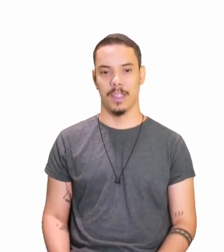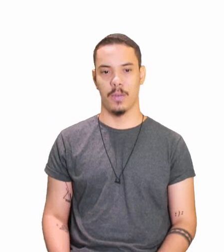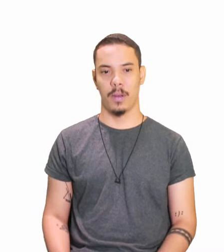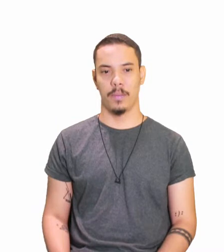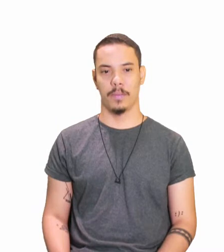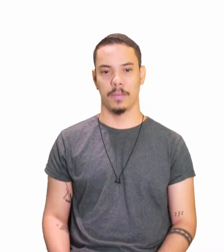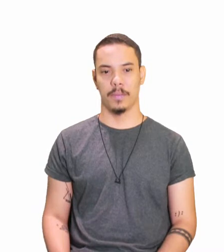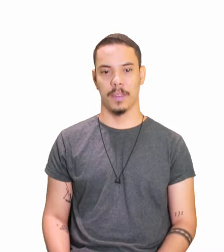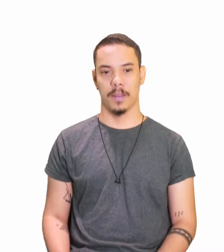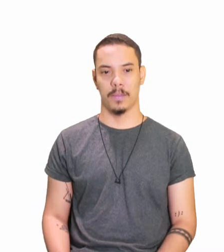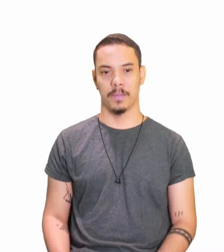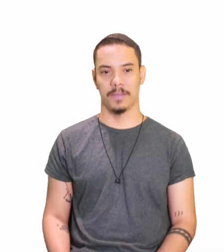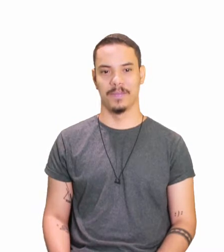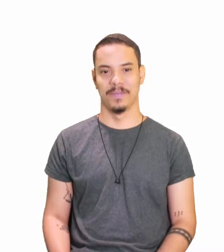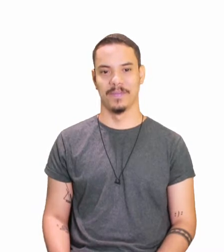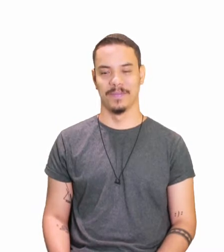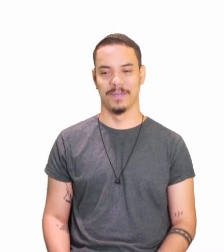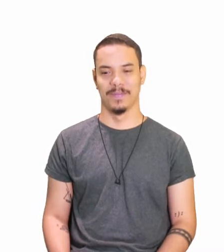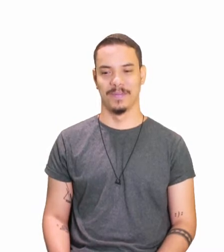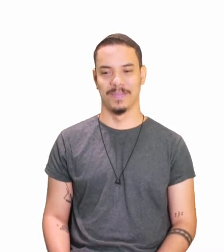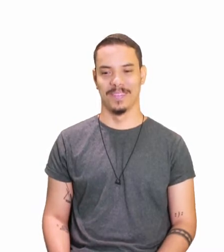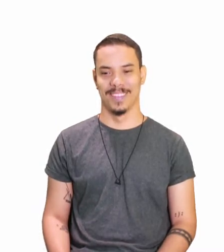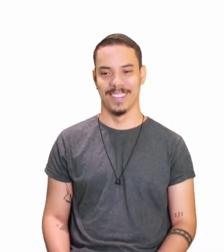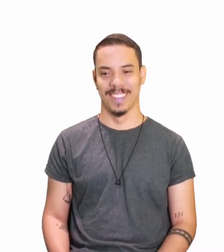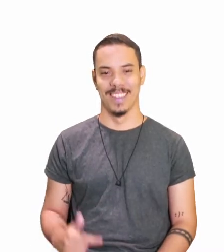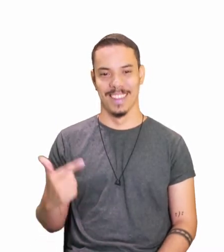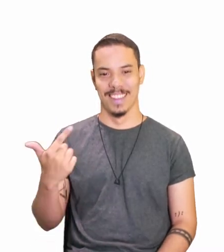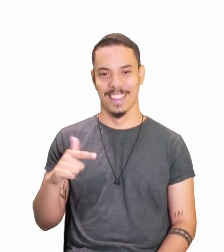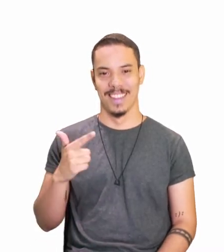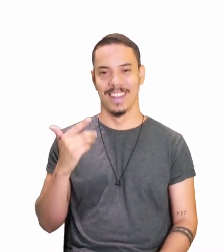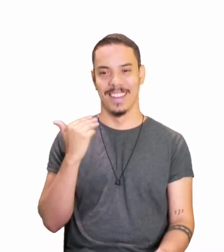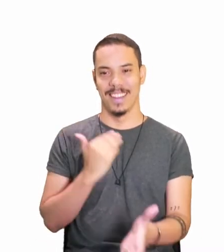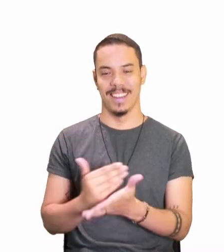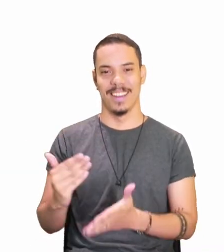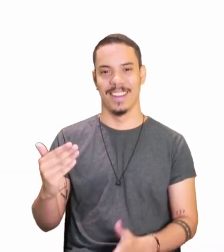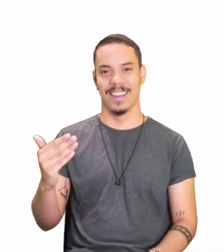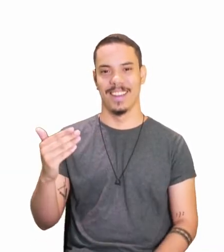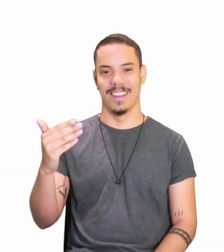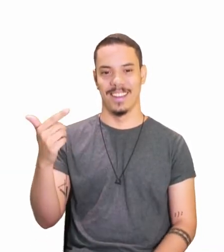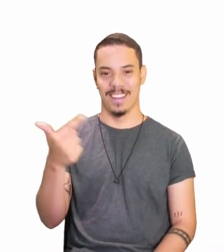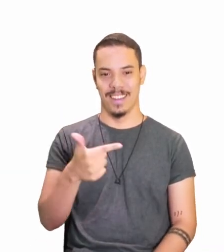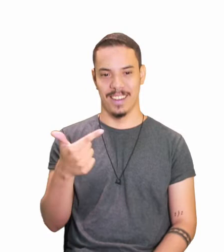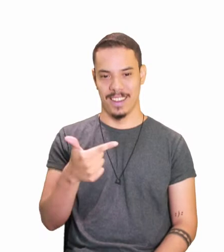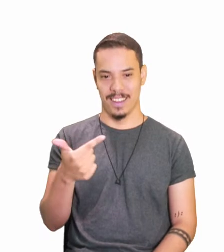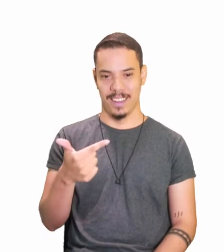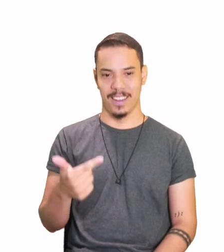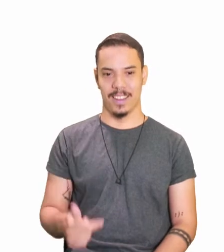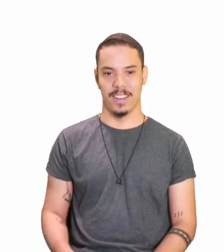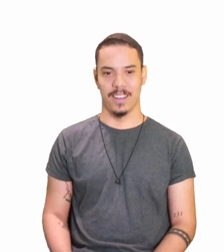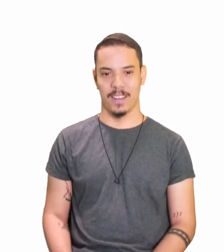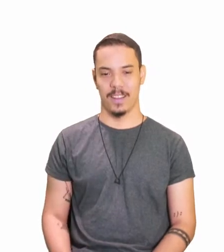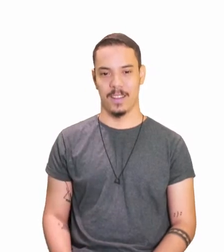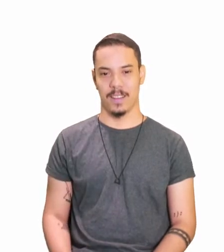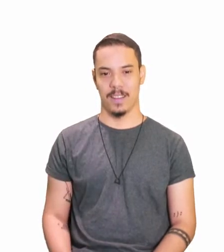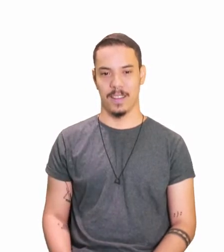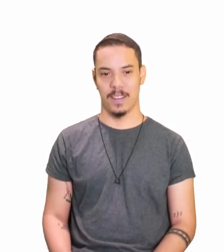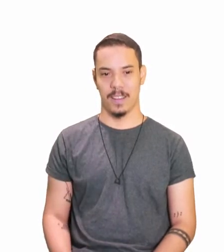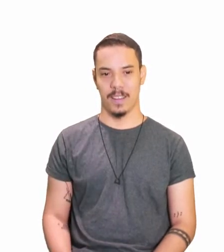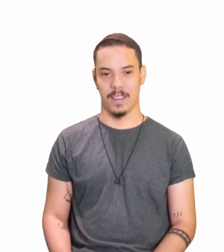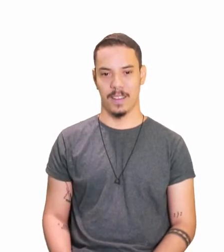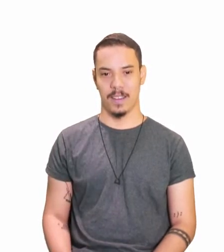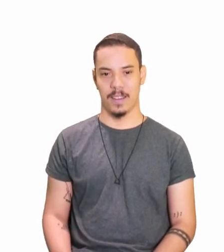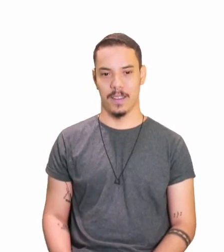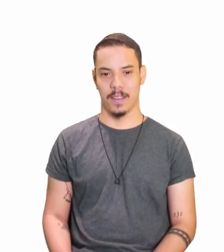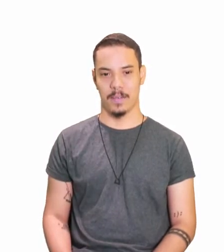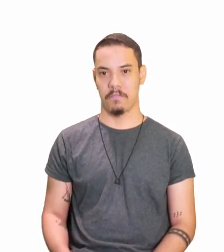tá? Ele começa a partir da segunda pessoa, ó, o primeiro